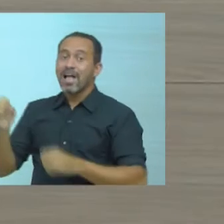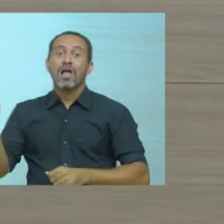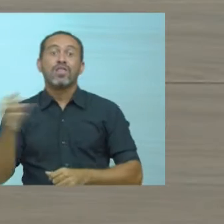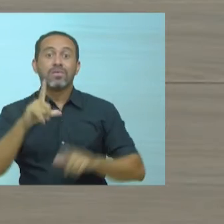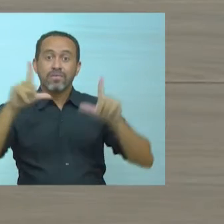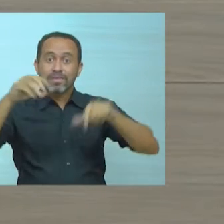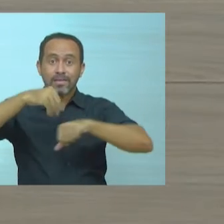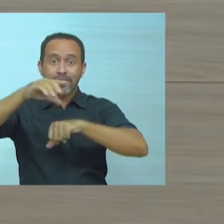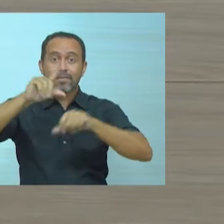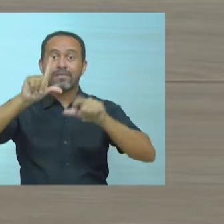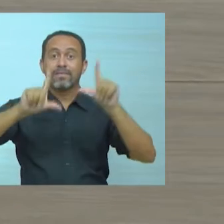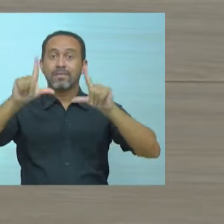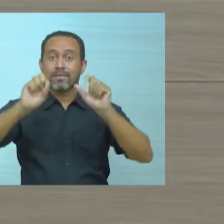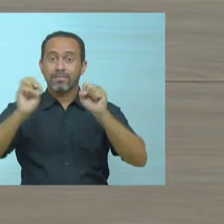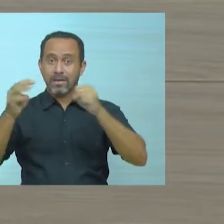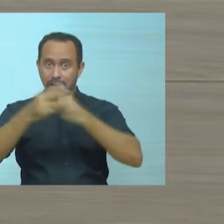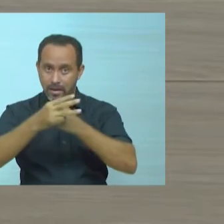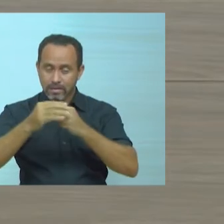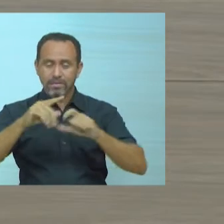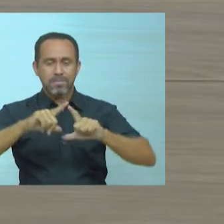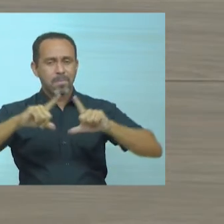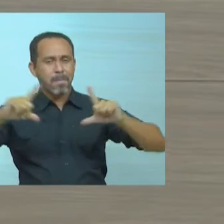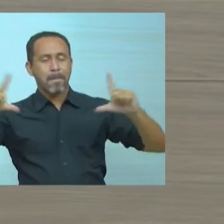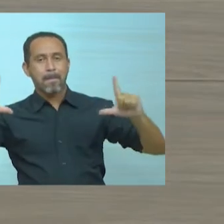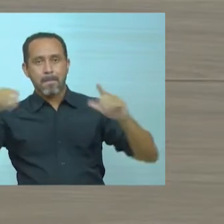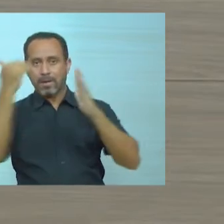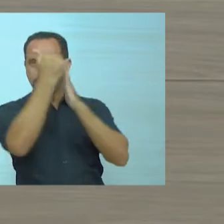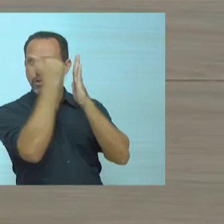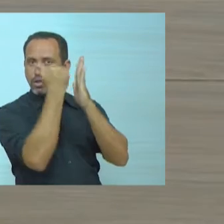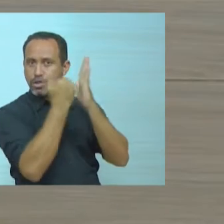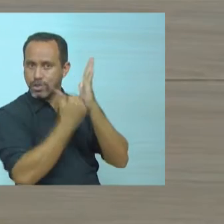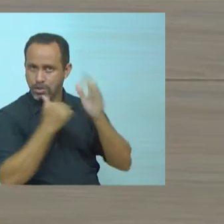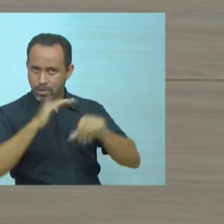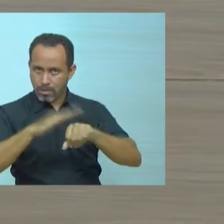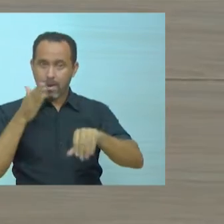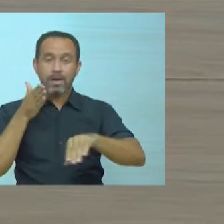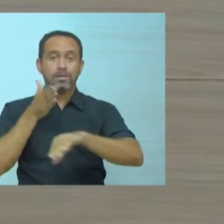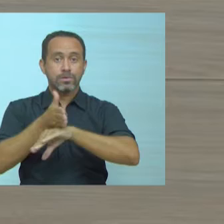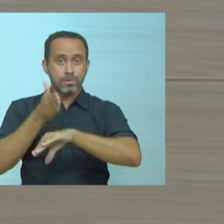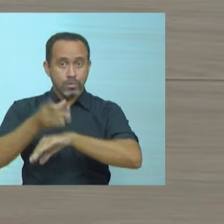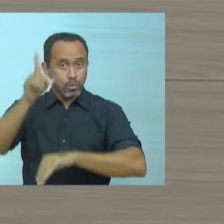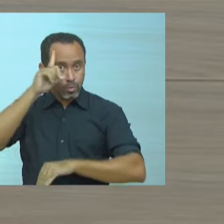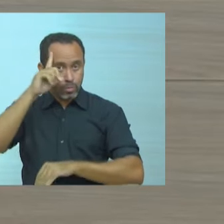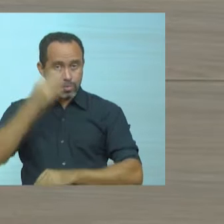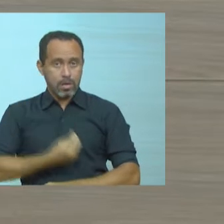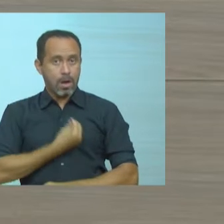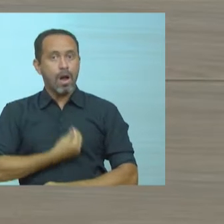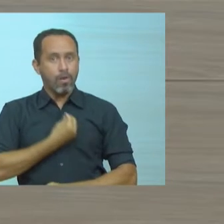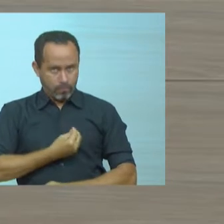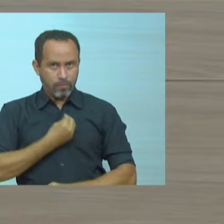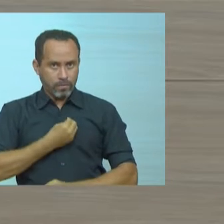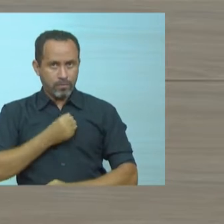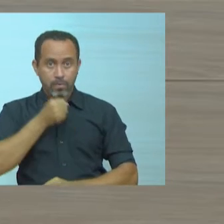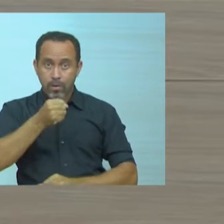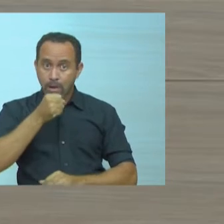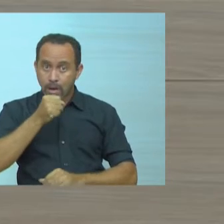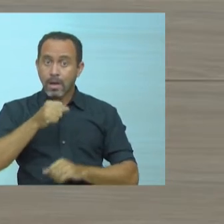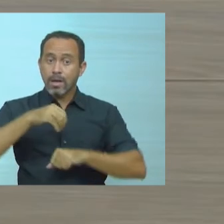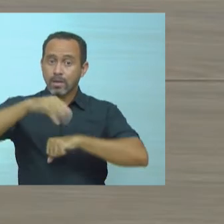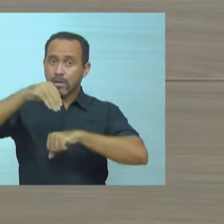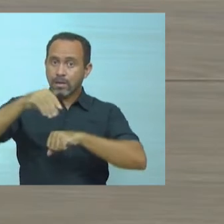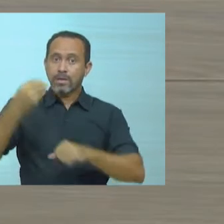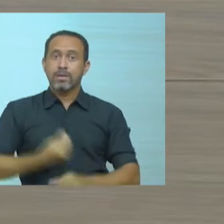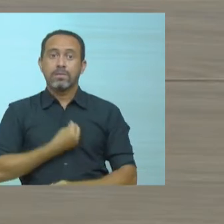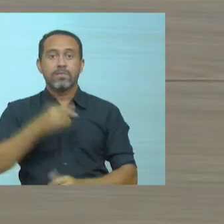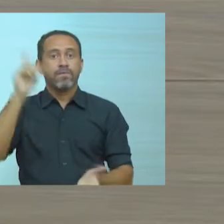A novidade é o informativo TV Alese, que ganhou mais espaço em nossa programação, com entradas diárias e ao vivo. É a atualização